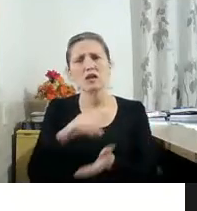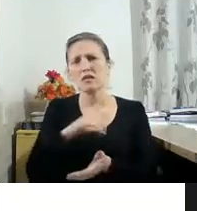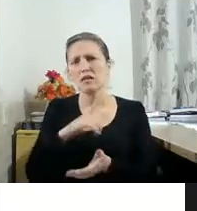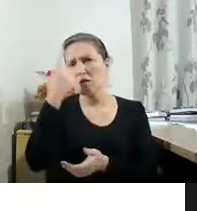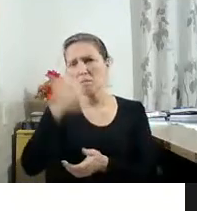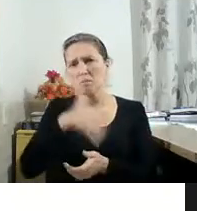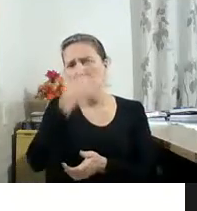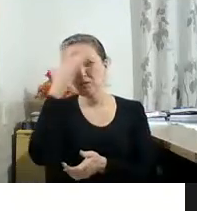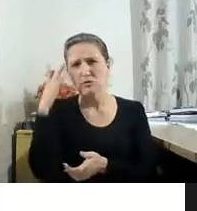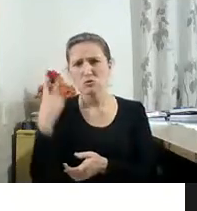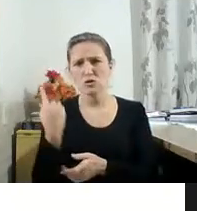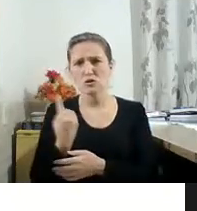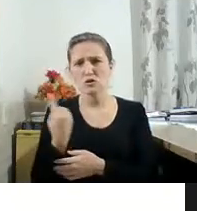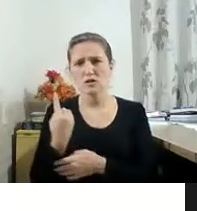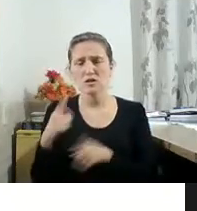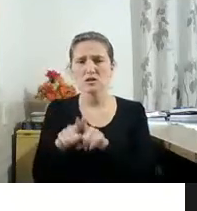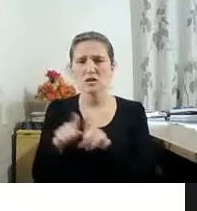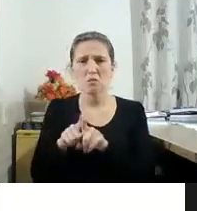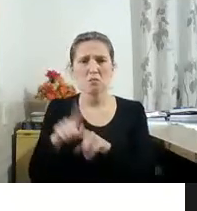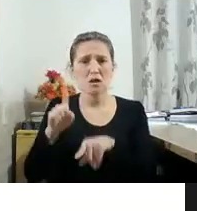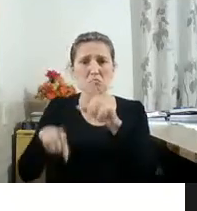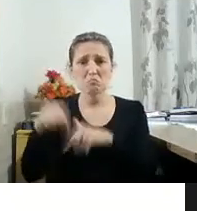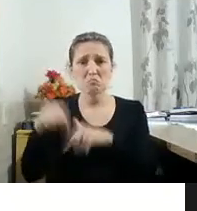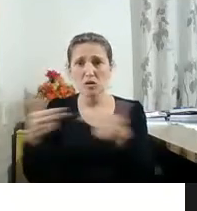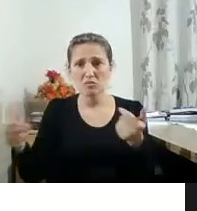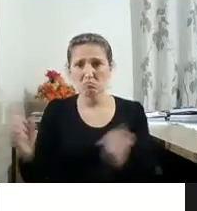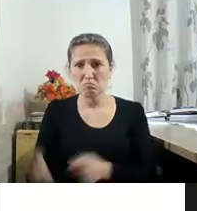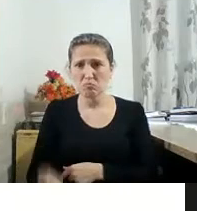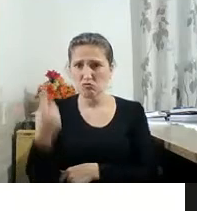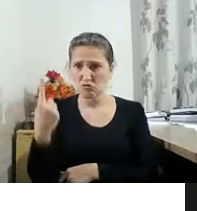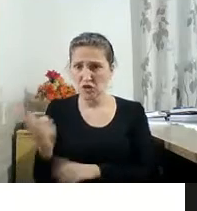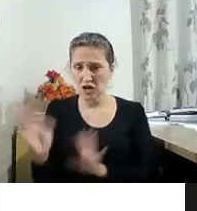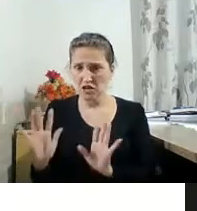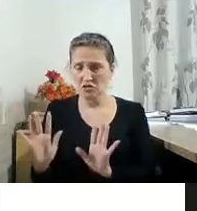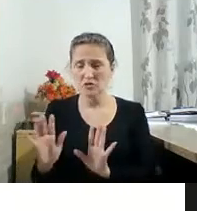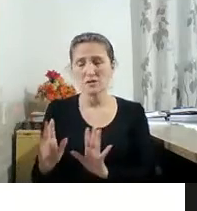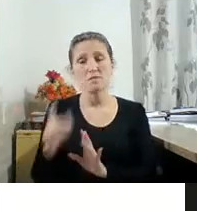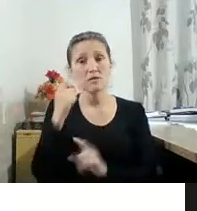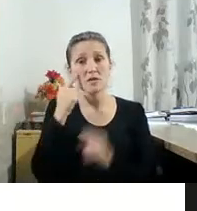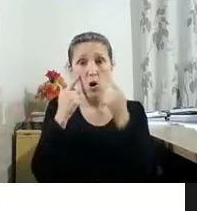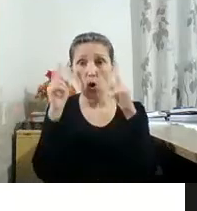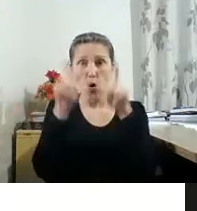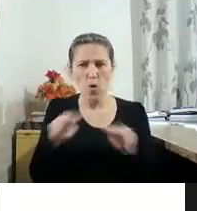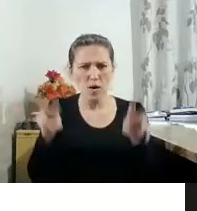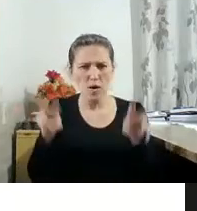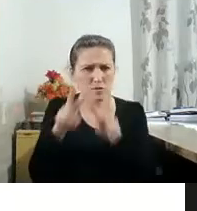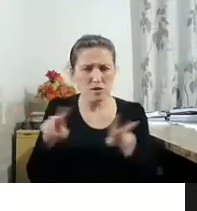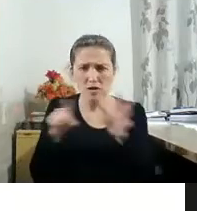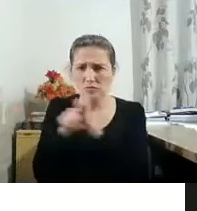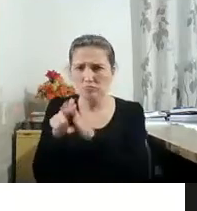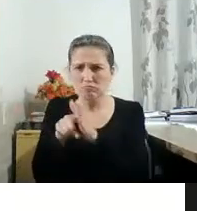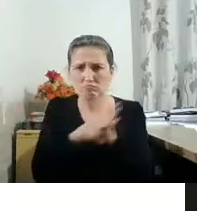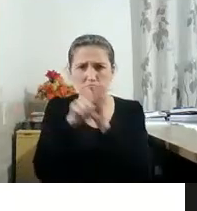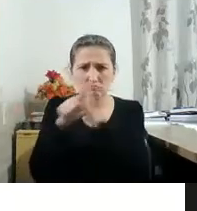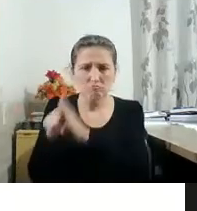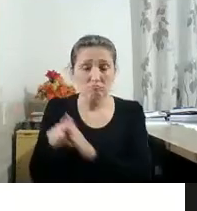solitários e objetos bizarros. Seu olhar especulativo sobre as coisas em seu entorno e o